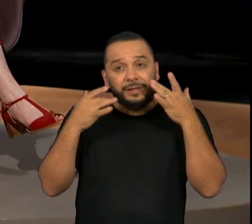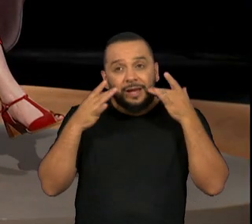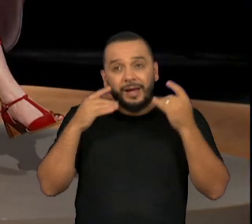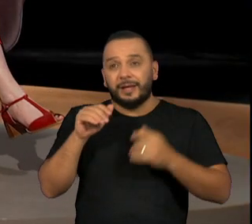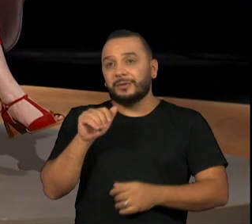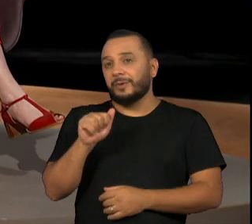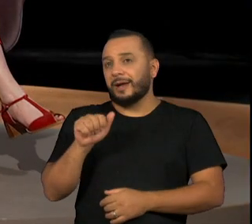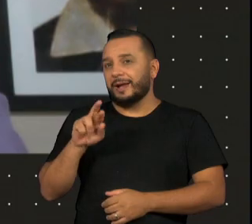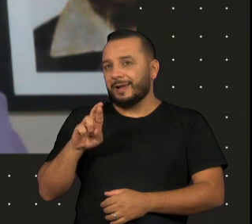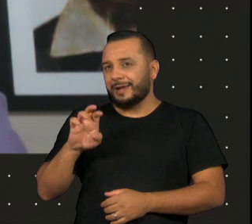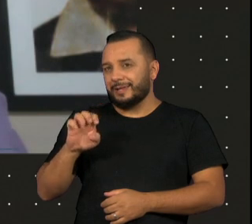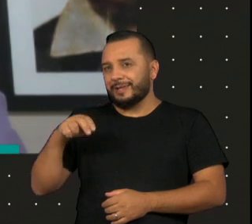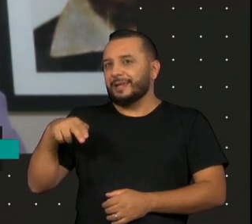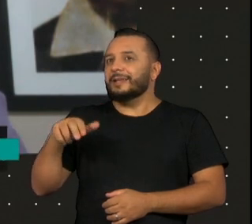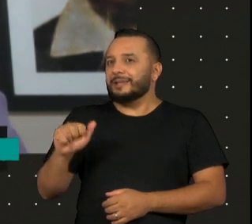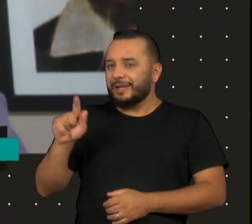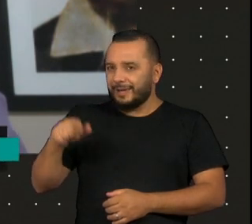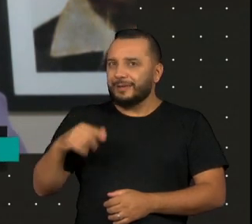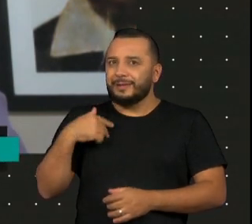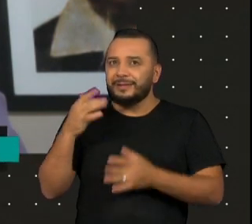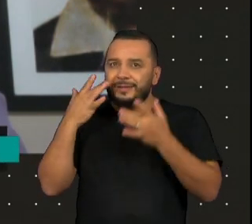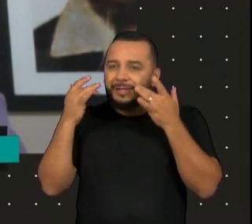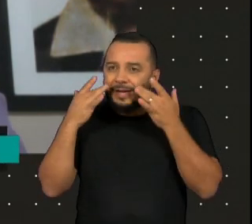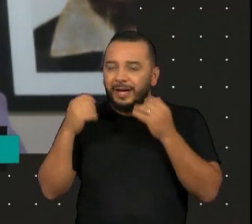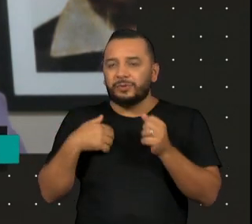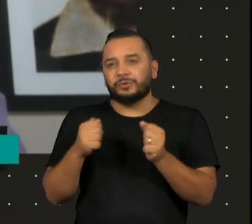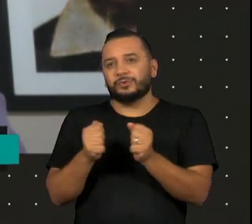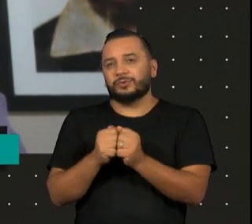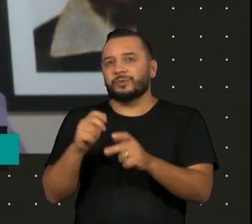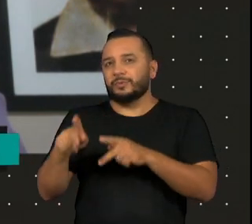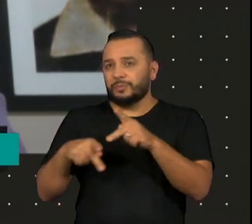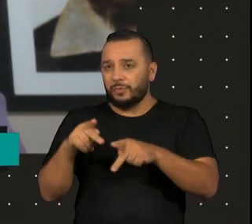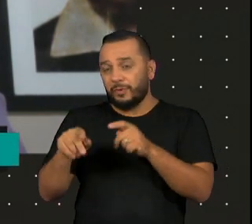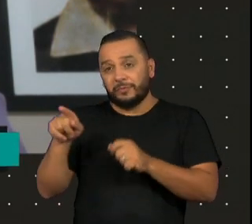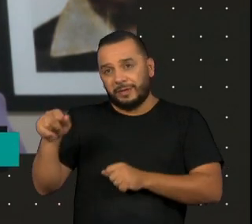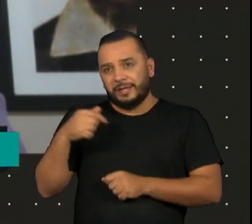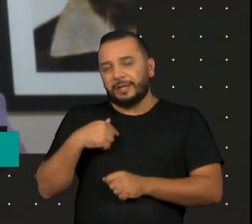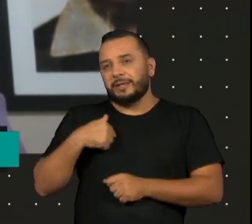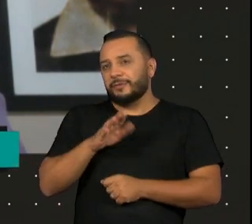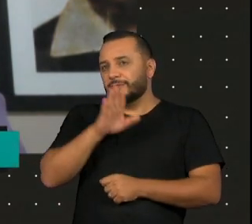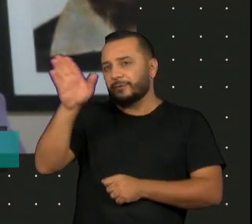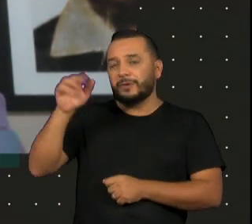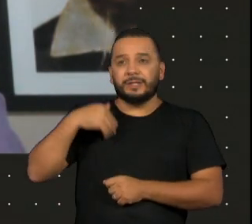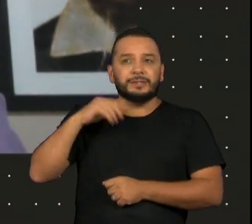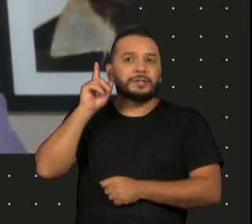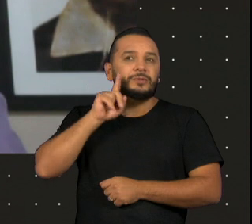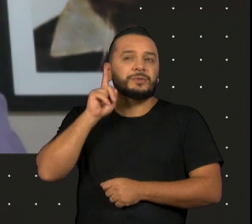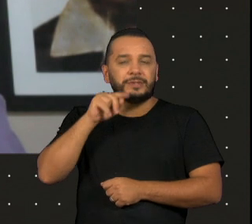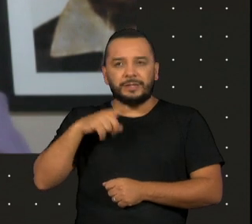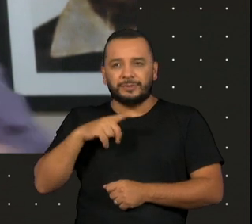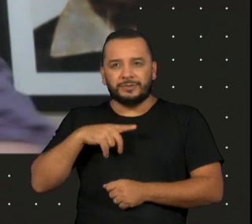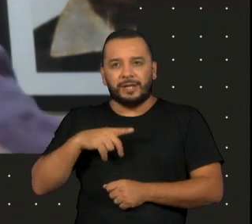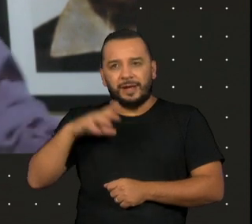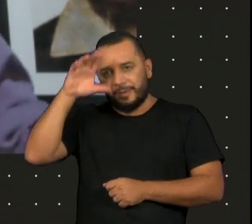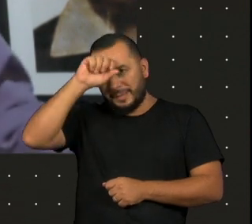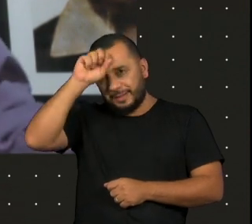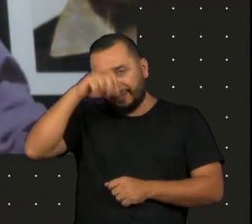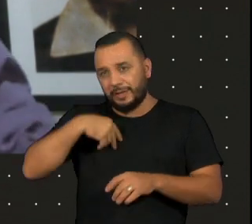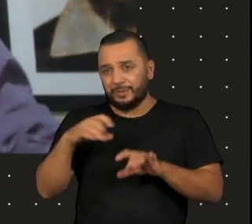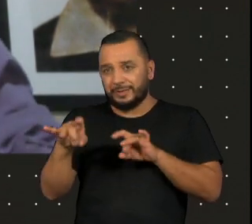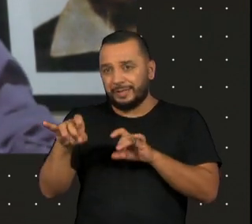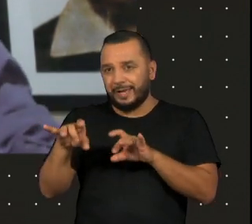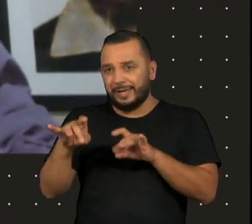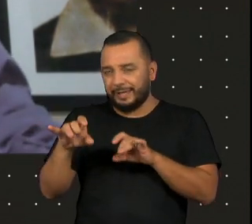dirigido a estudante. O Boal, quando veio dos Estados Unidos, ele trouxe as técnicas do Arturo dos Estúdios e aplicou na realidade